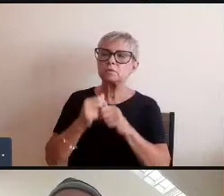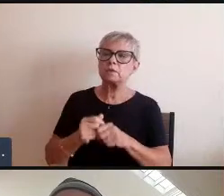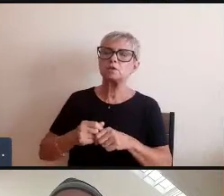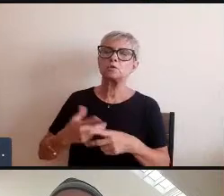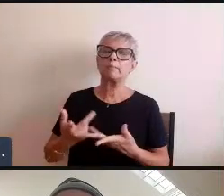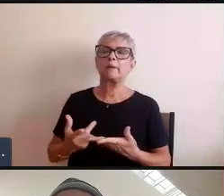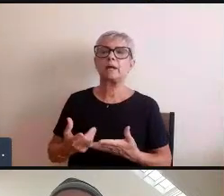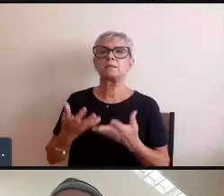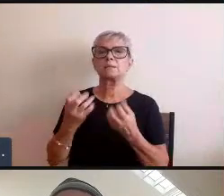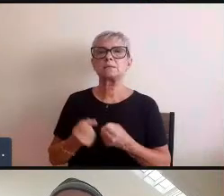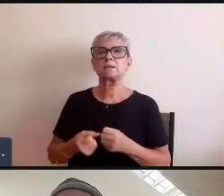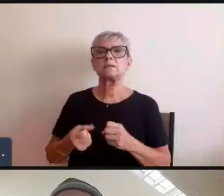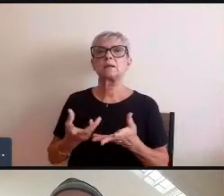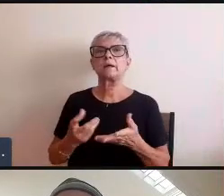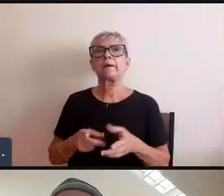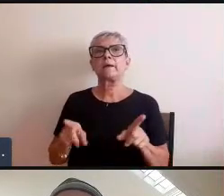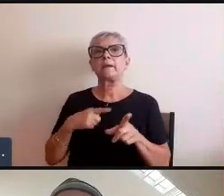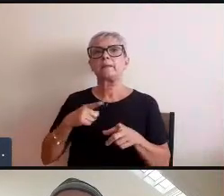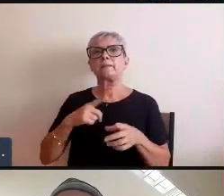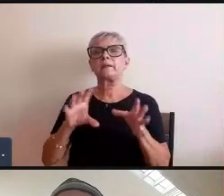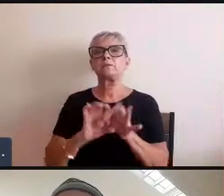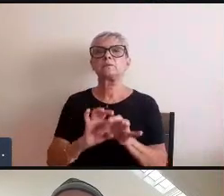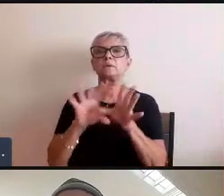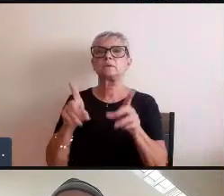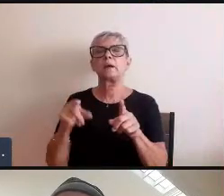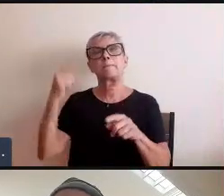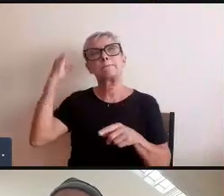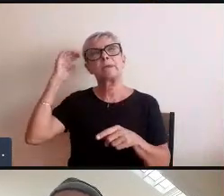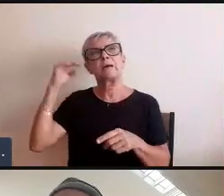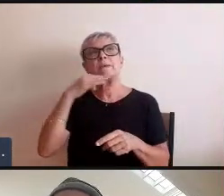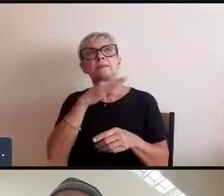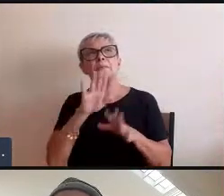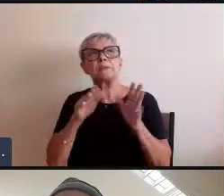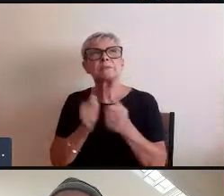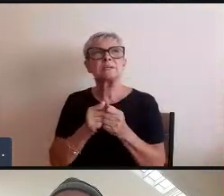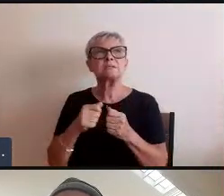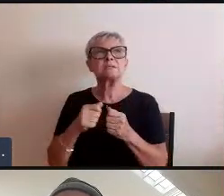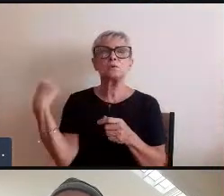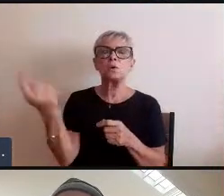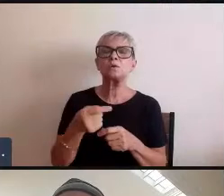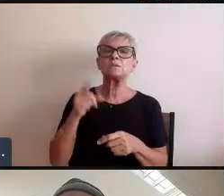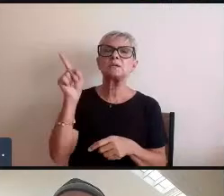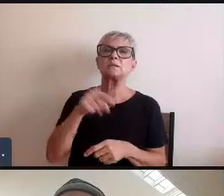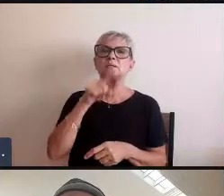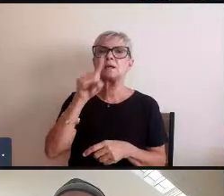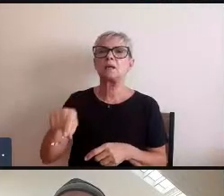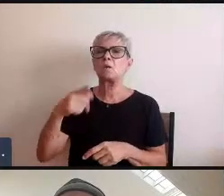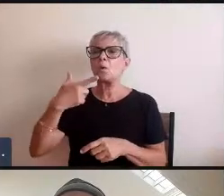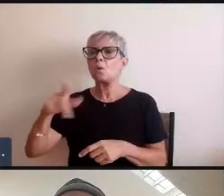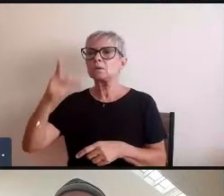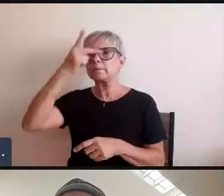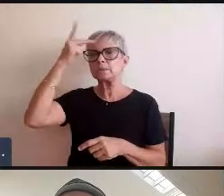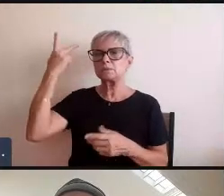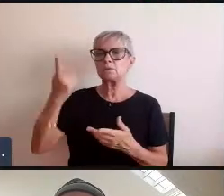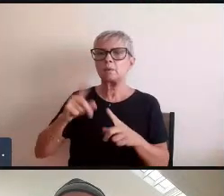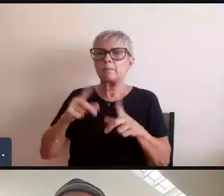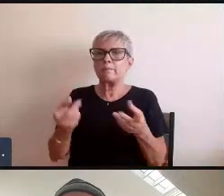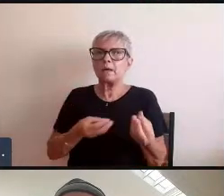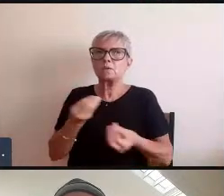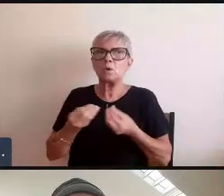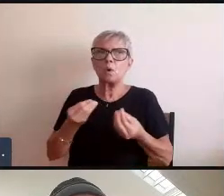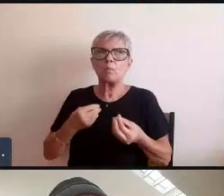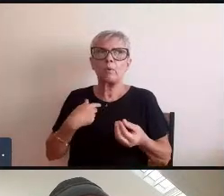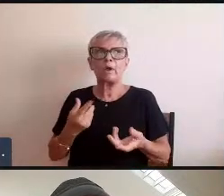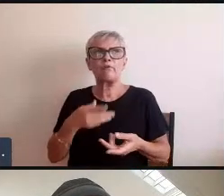percebe isso e a gente se percebe cancelando o outro a gente está aqui politicamente ativo mas eu não vou falar disso